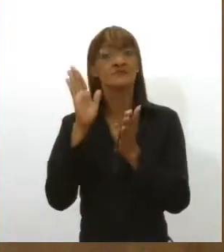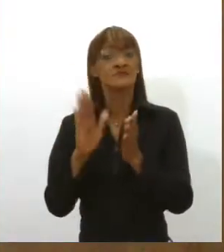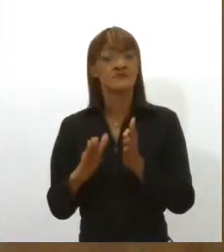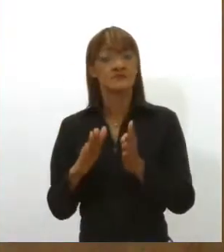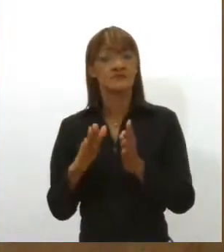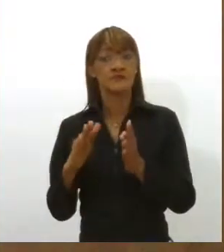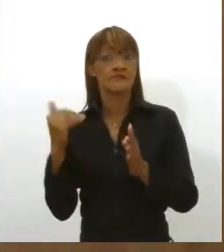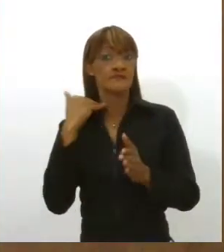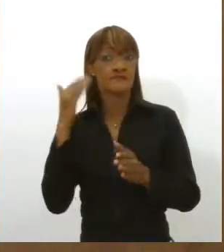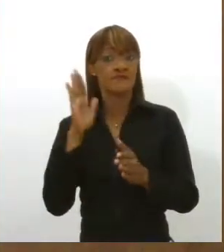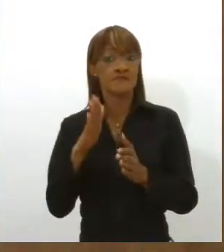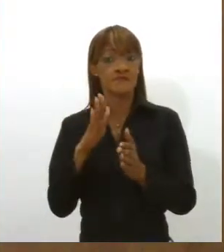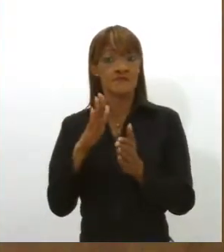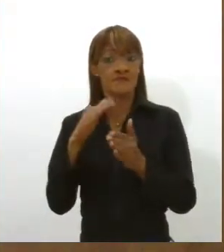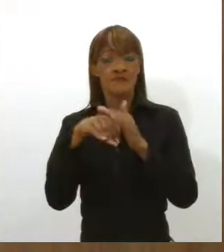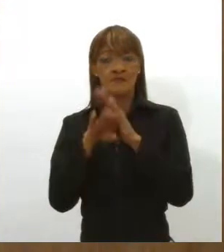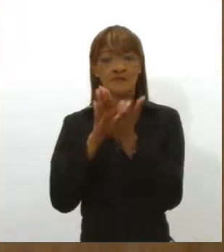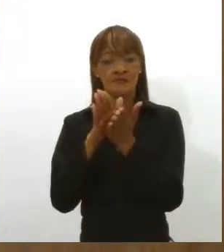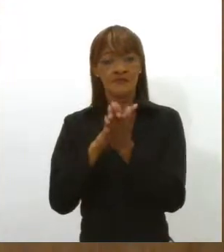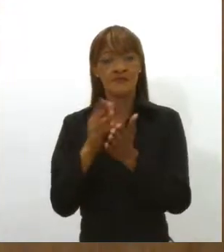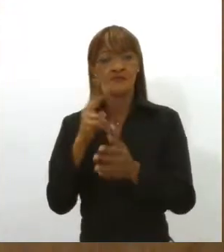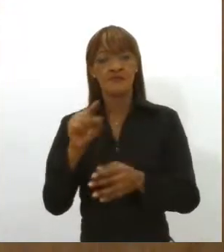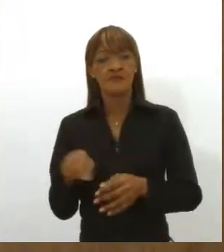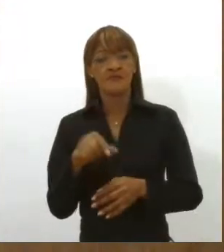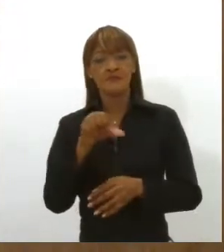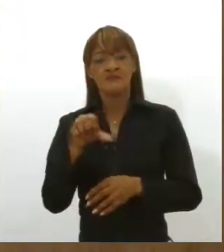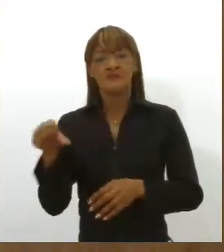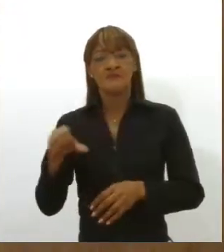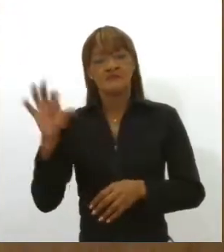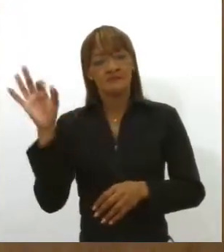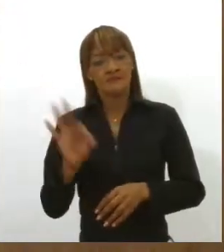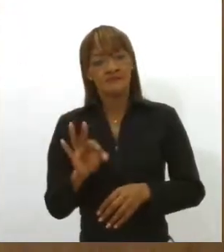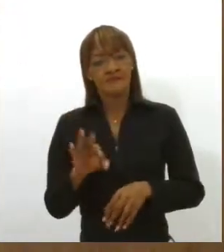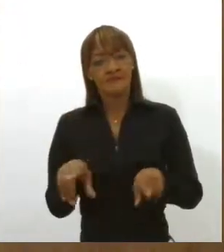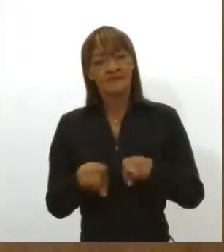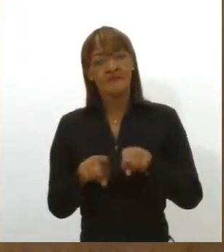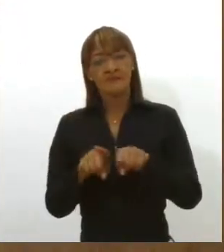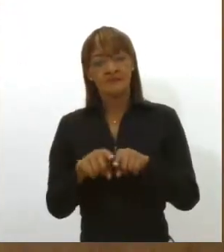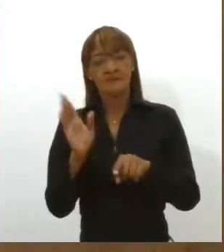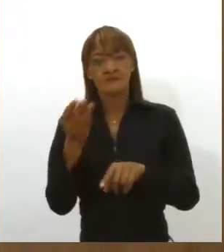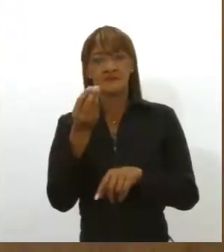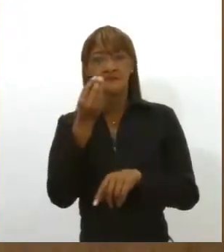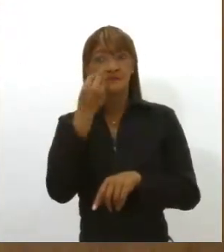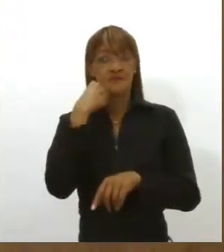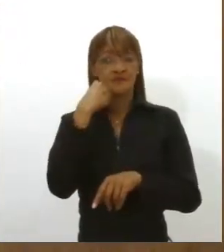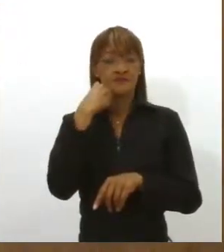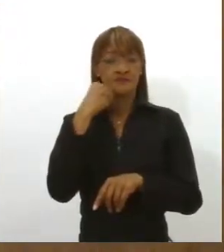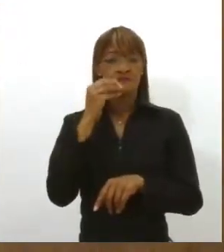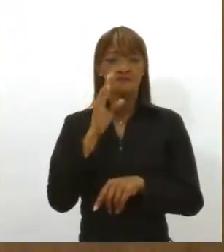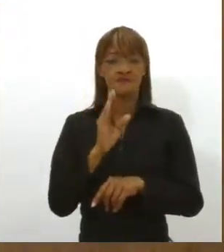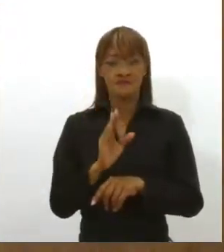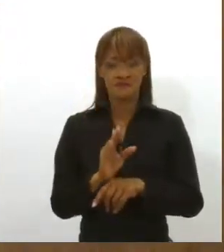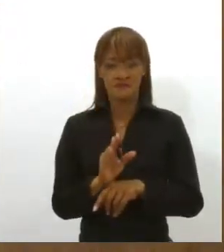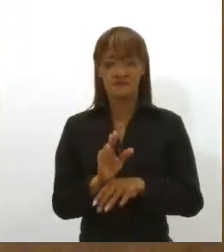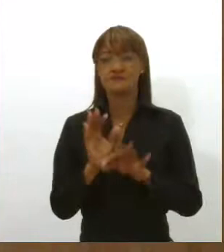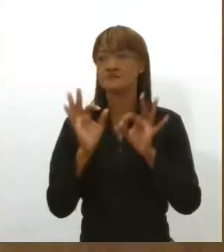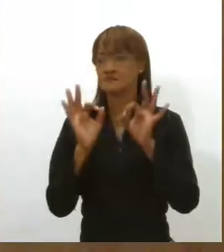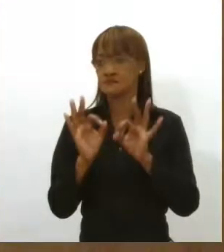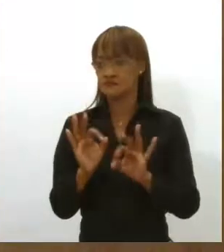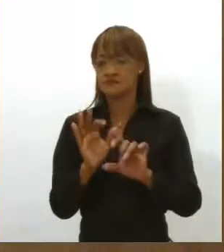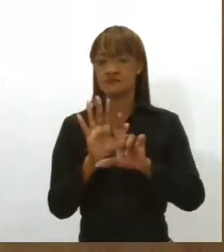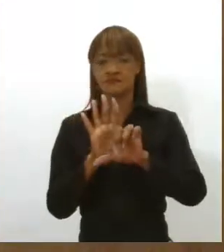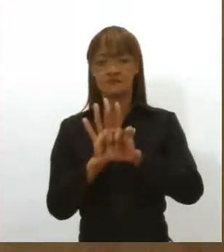,99%. A distribuição do lucro do FGTS é uma medida legal que tem como objetivo o